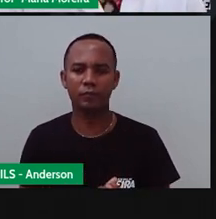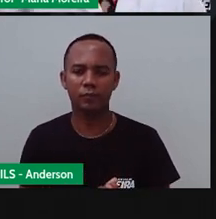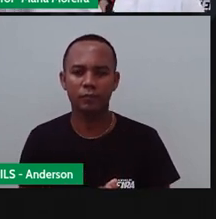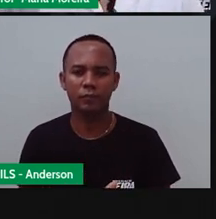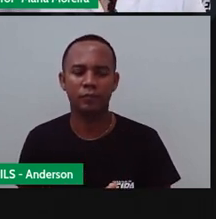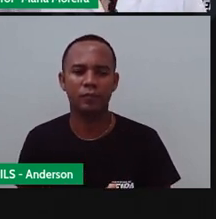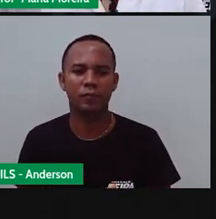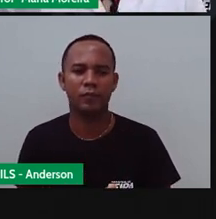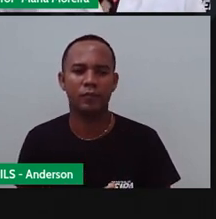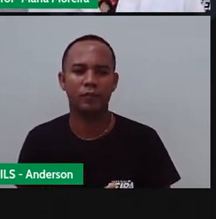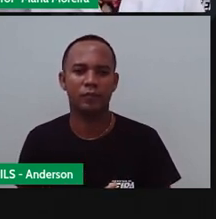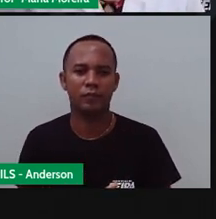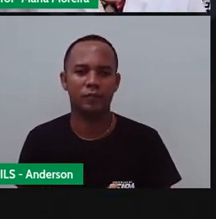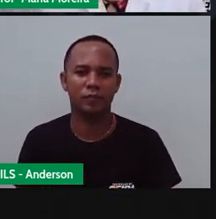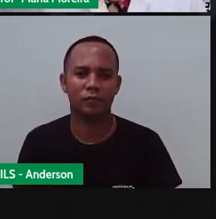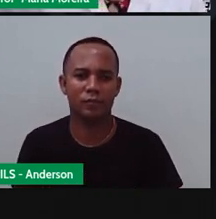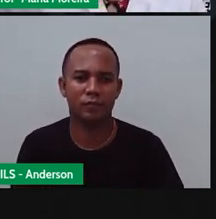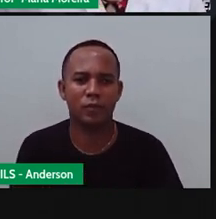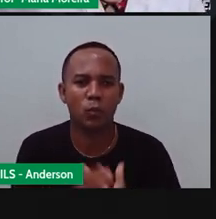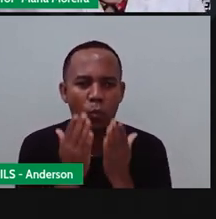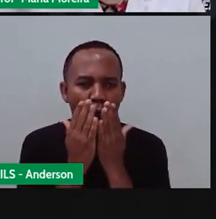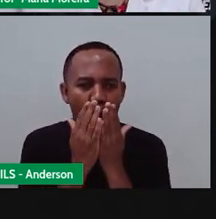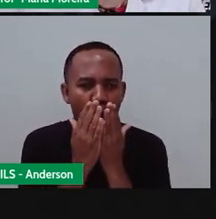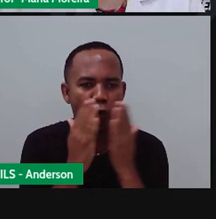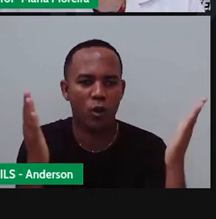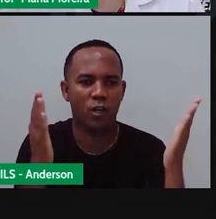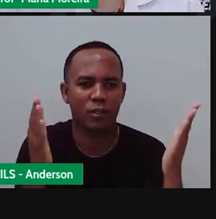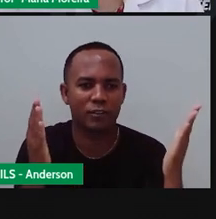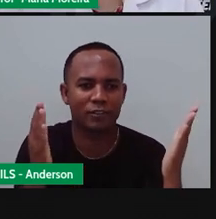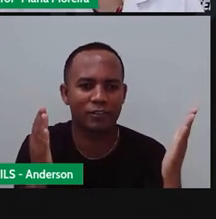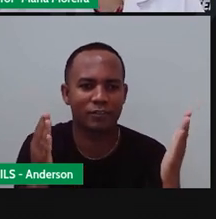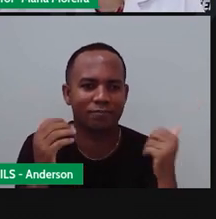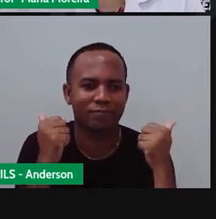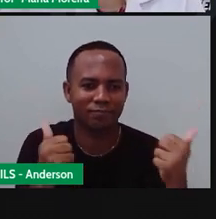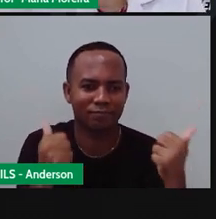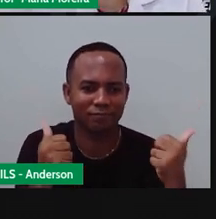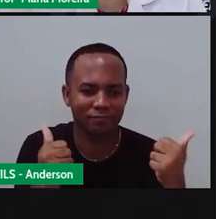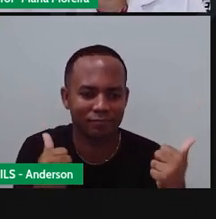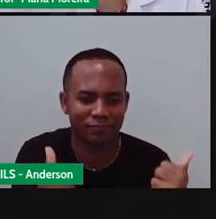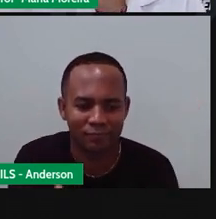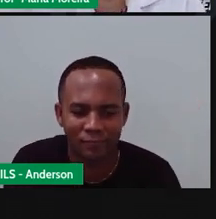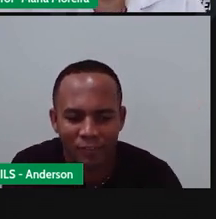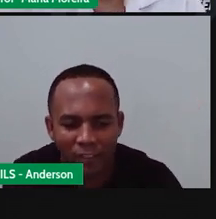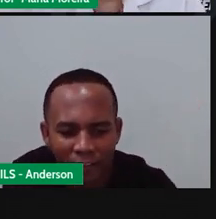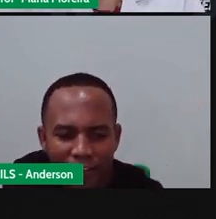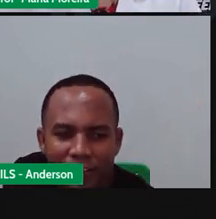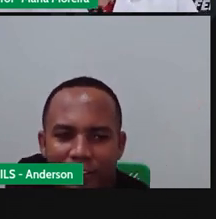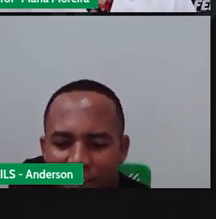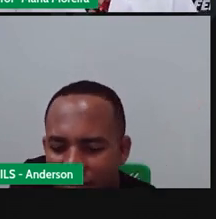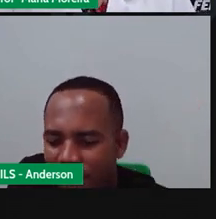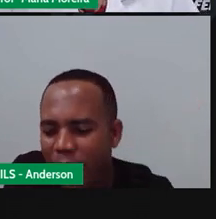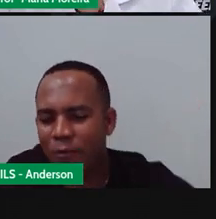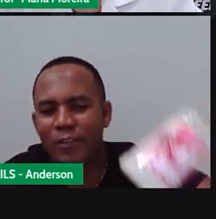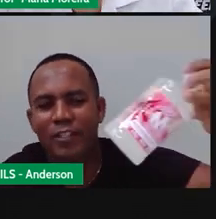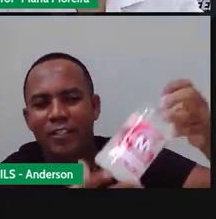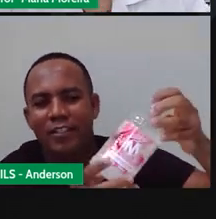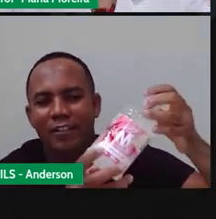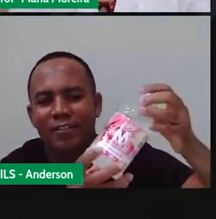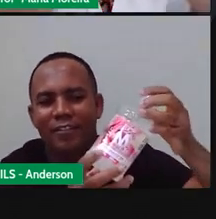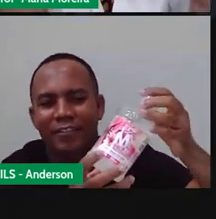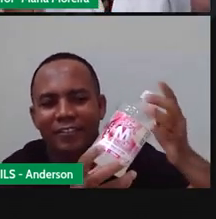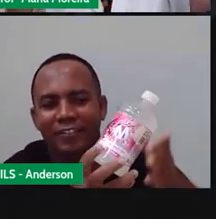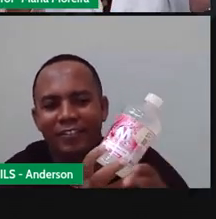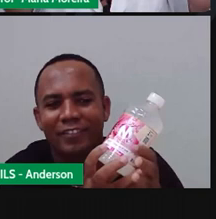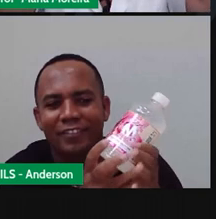E vamos lá, né? Um beijo de Pró Maria Um beijo de Anderson E façam o quê?